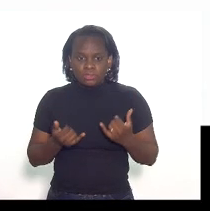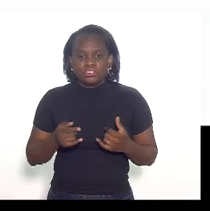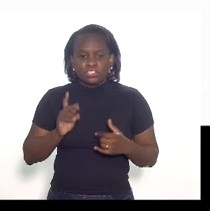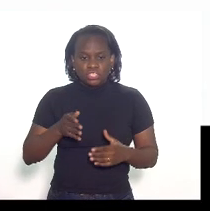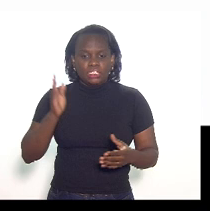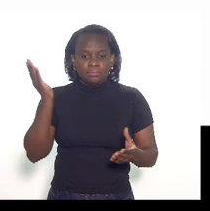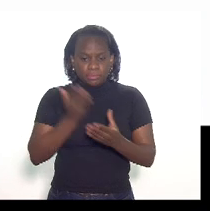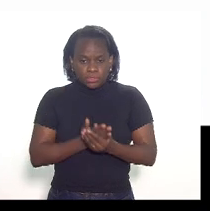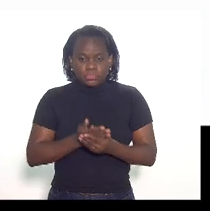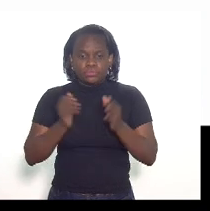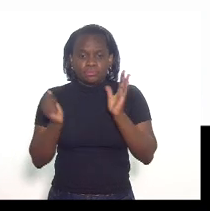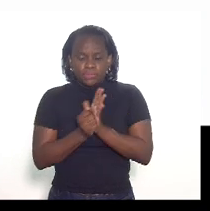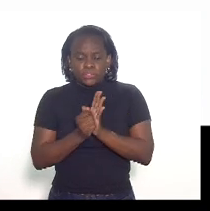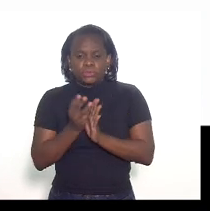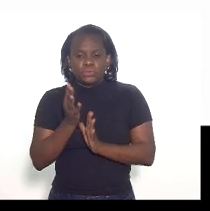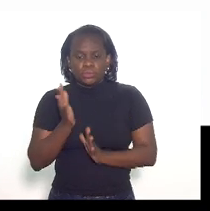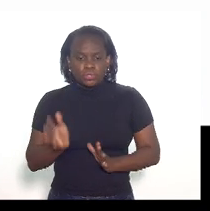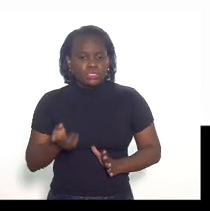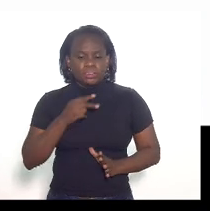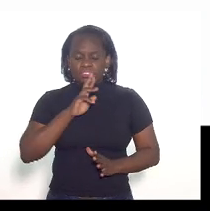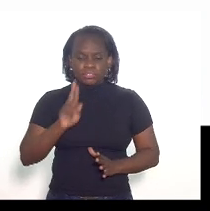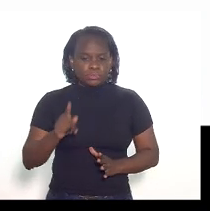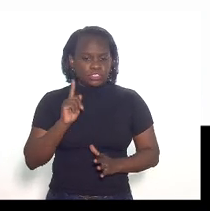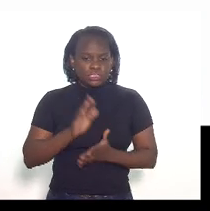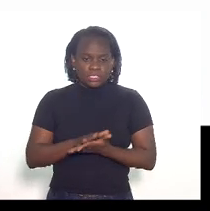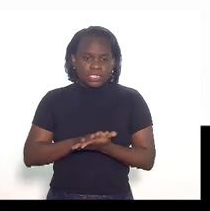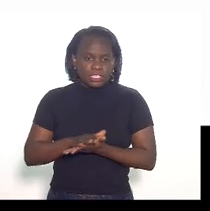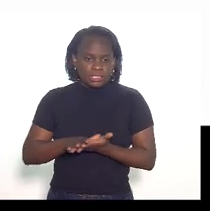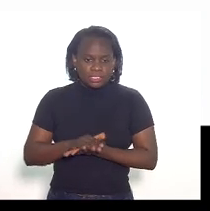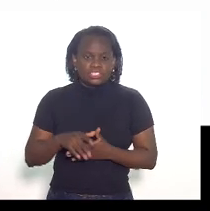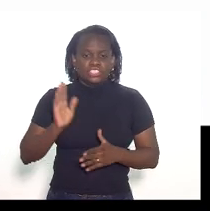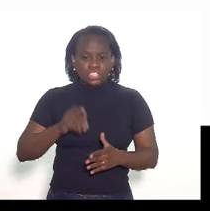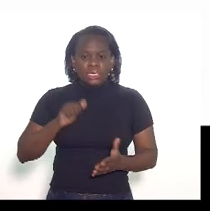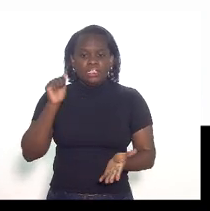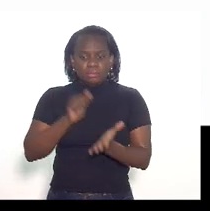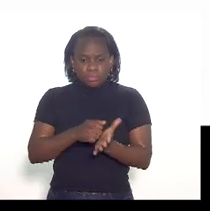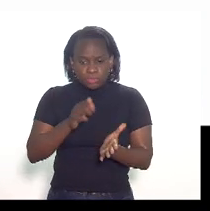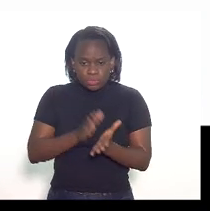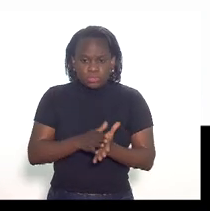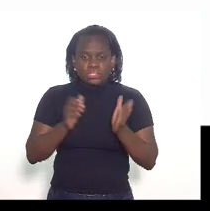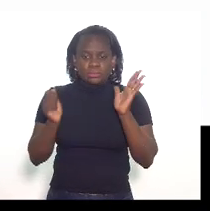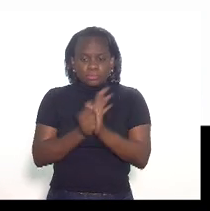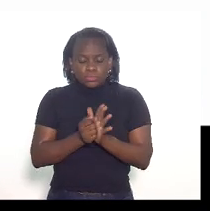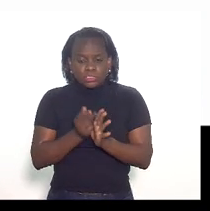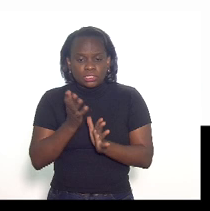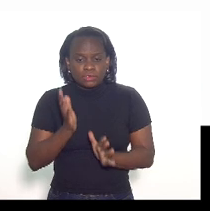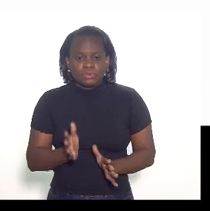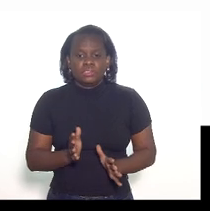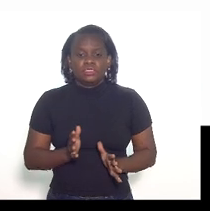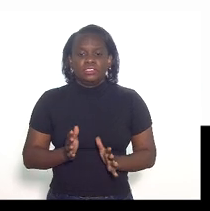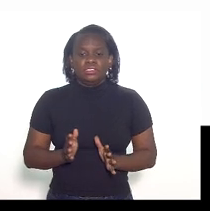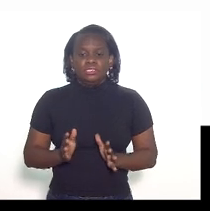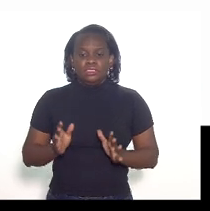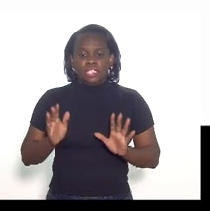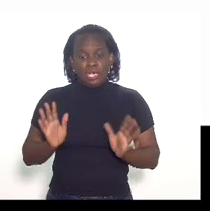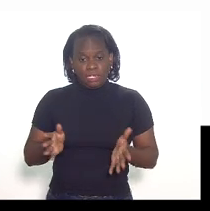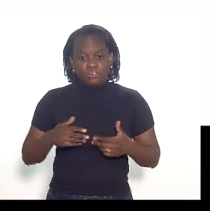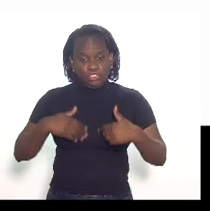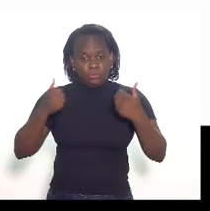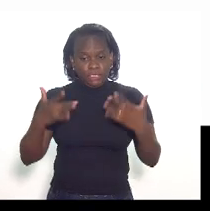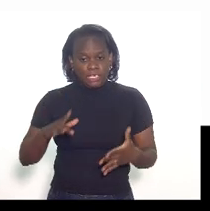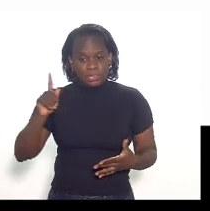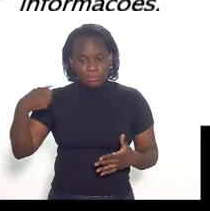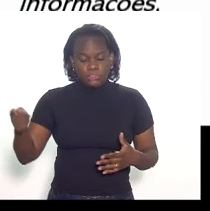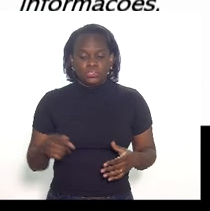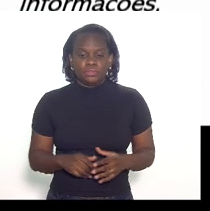intimada reiteradas vezes não respondia foi autuada por diversas vezes e vamos falar sobre